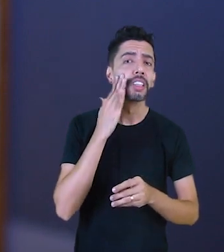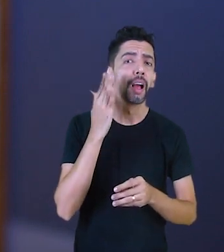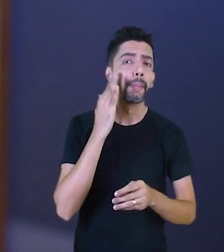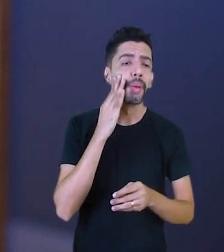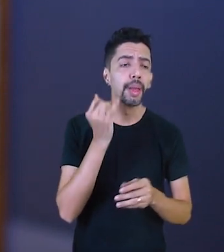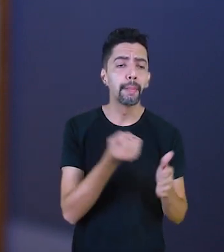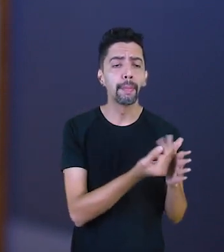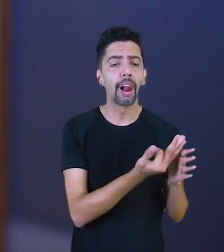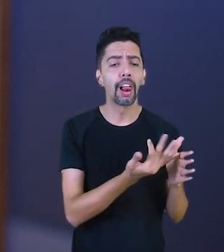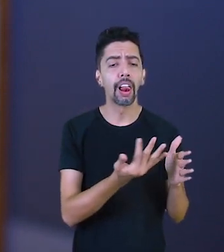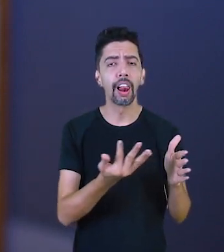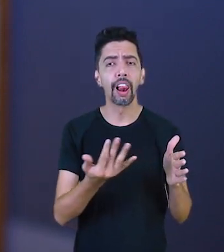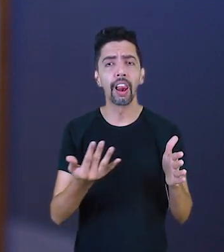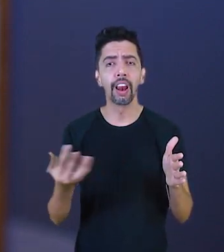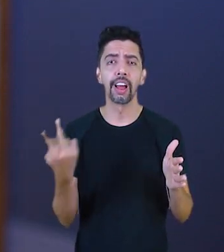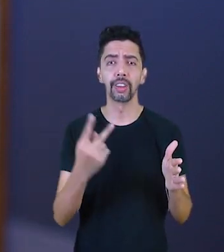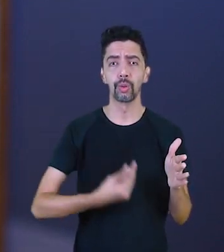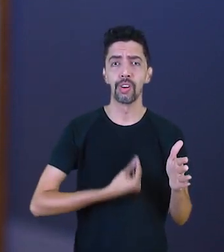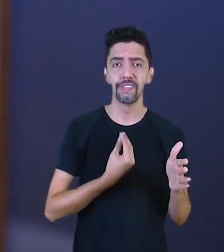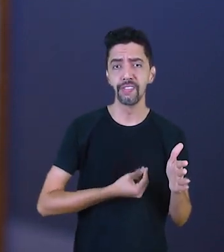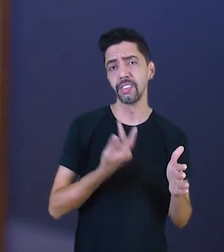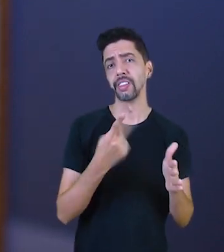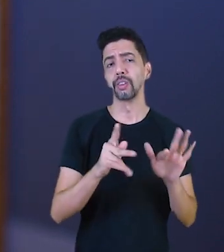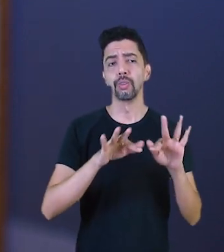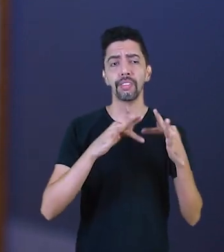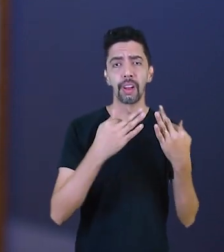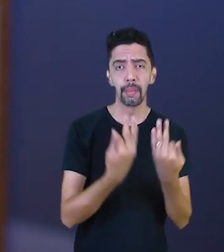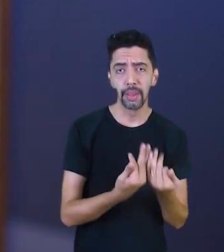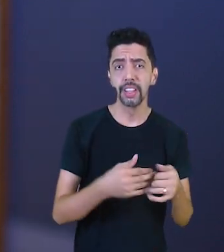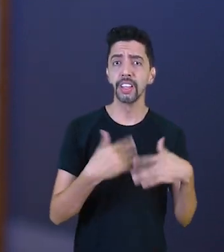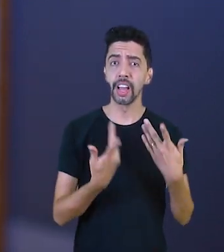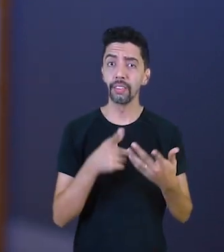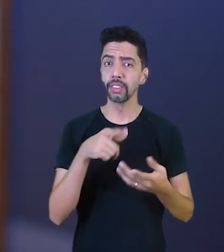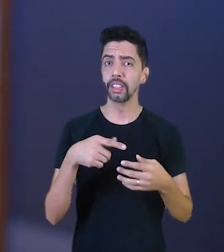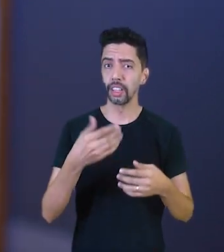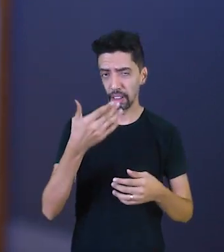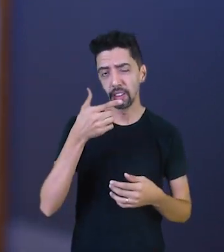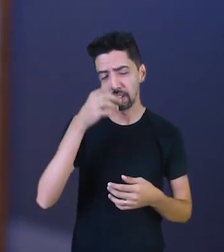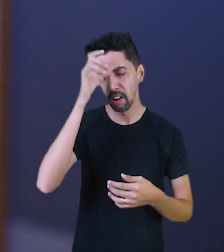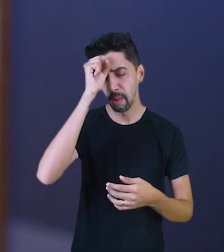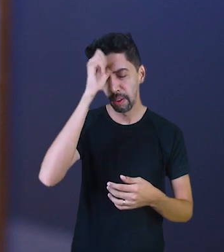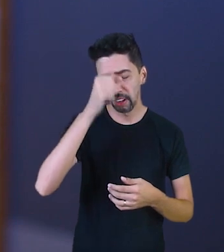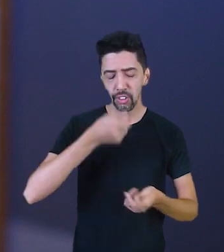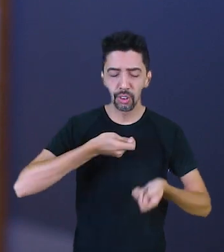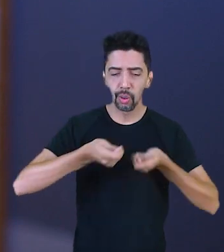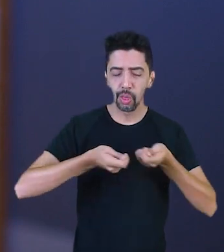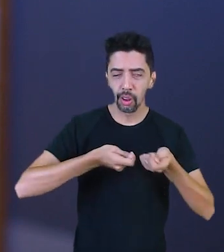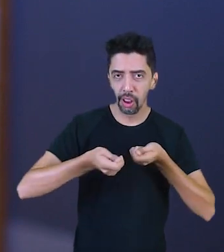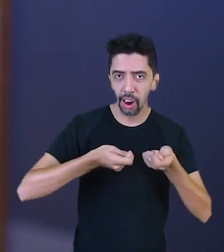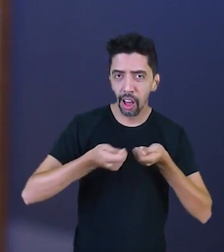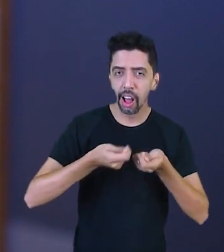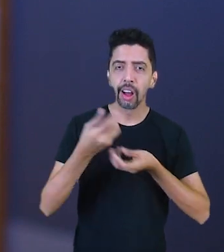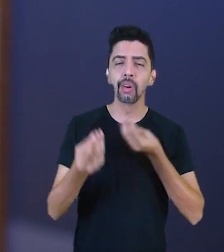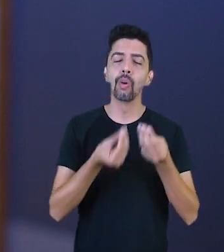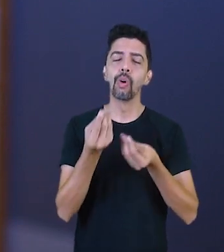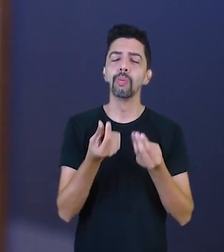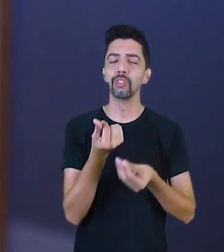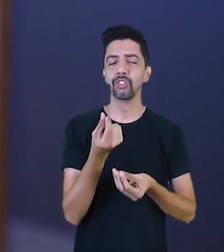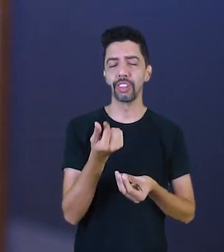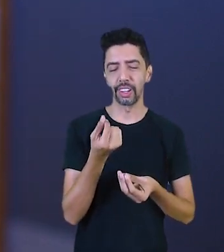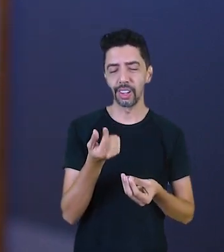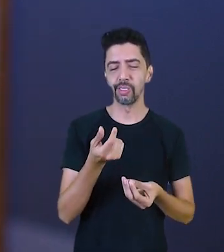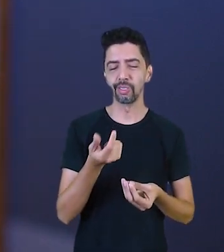que este controle depende diretamente da sua fidelidade em relação ao seu recurso financeiro.